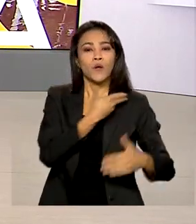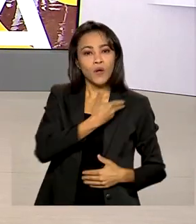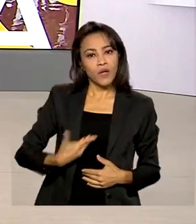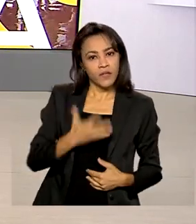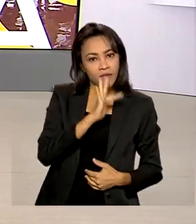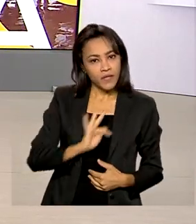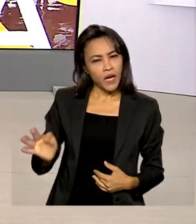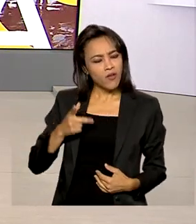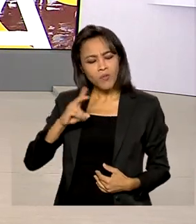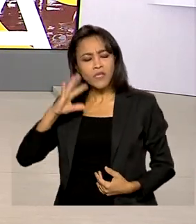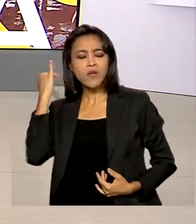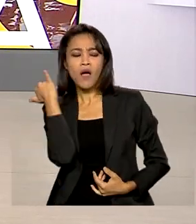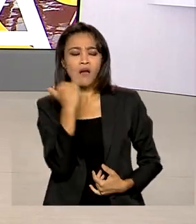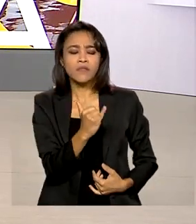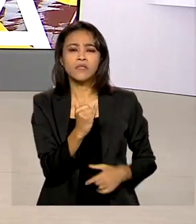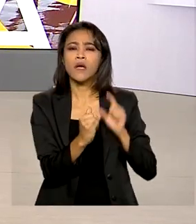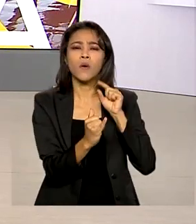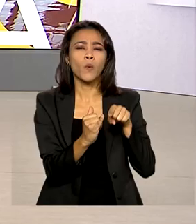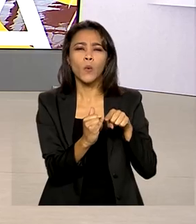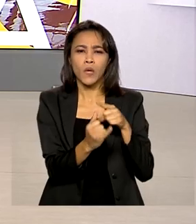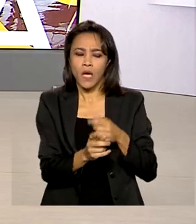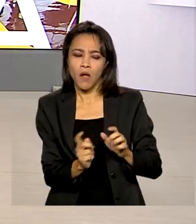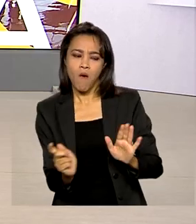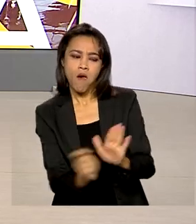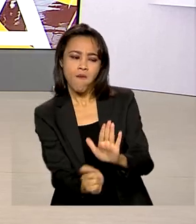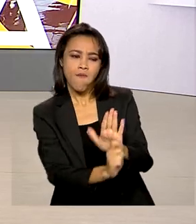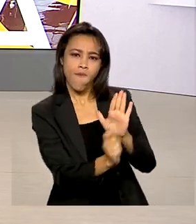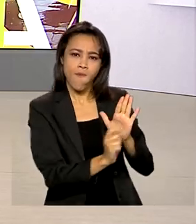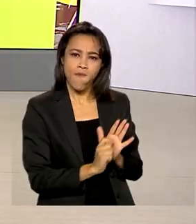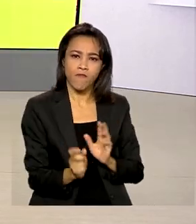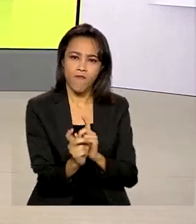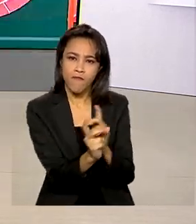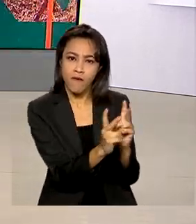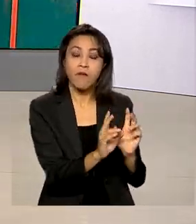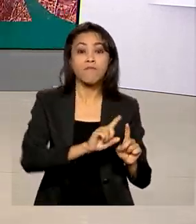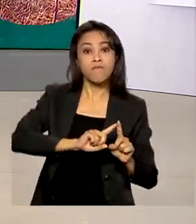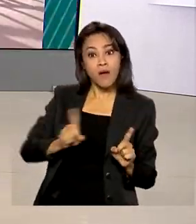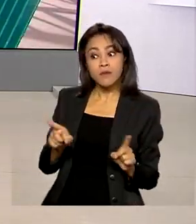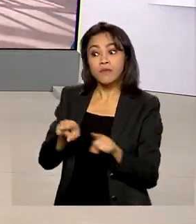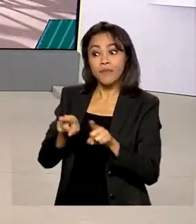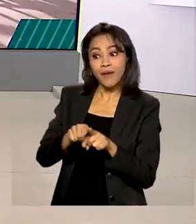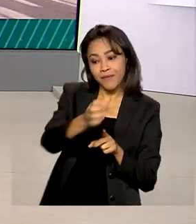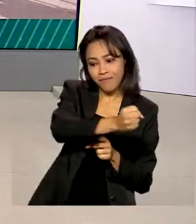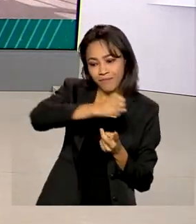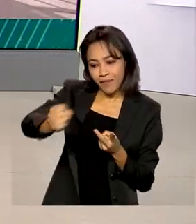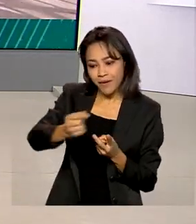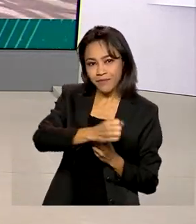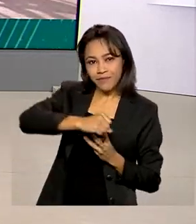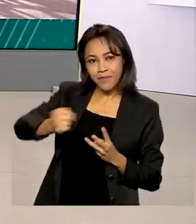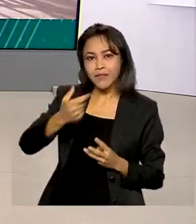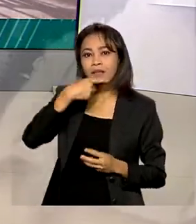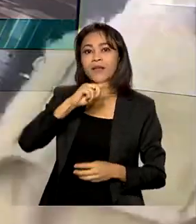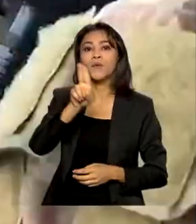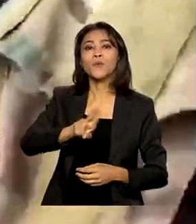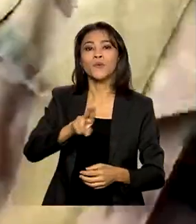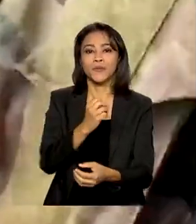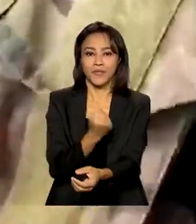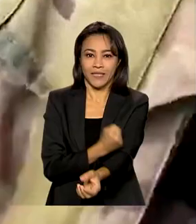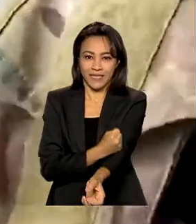visa apenas combater o tráfico de drogas. Outro foco é a reinserção social dos usuários.